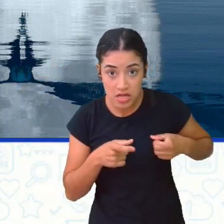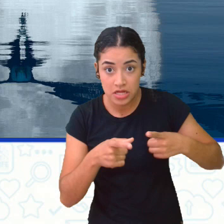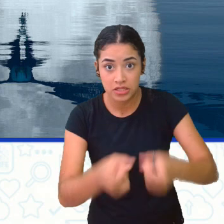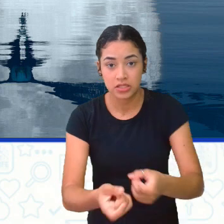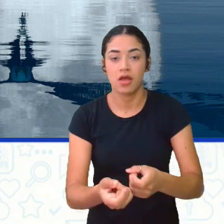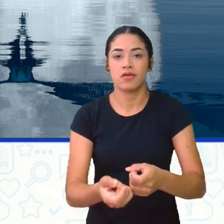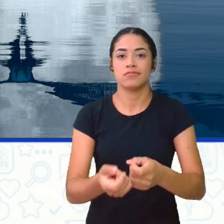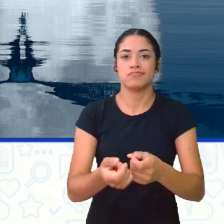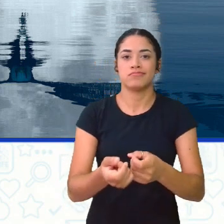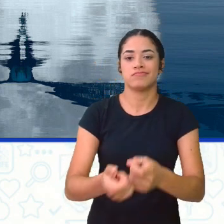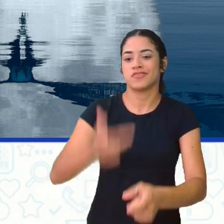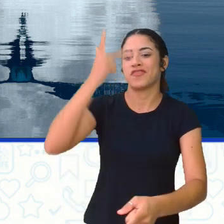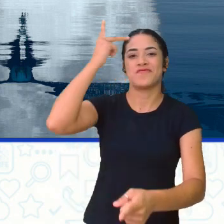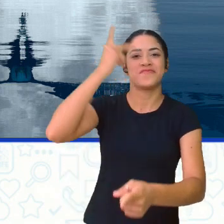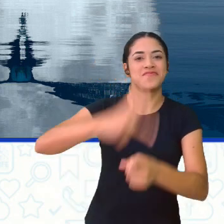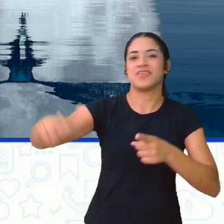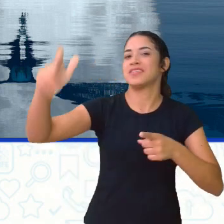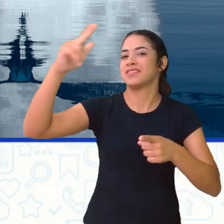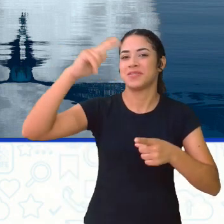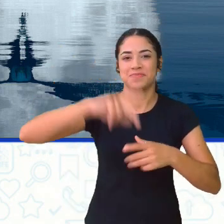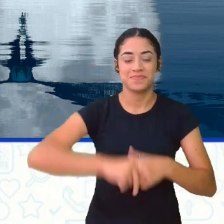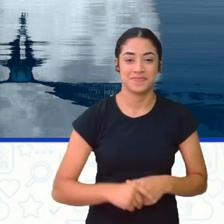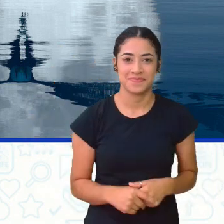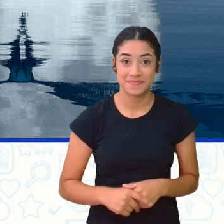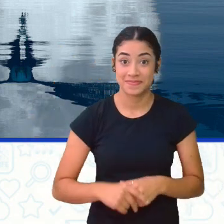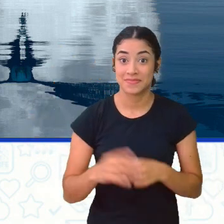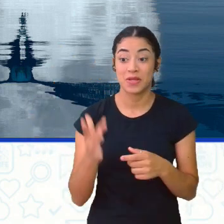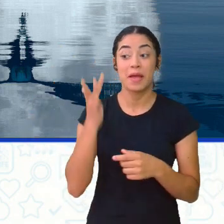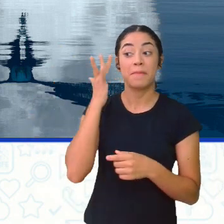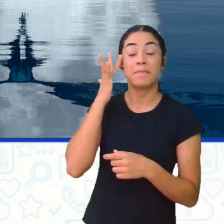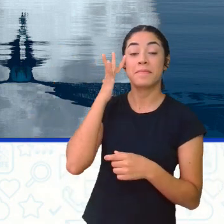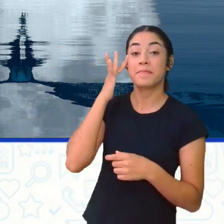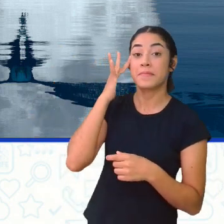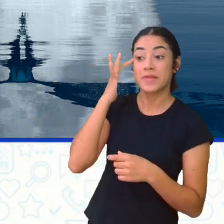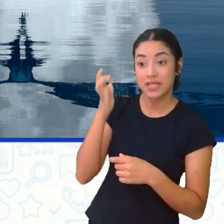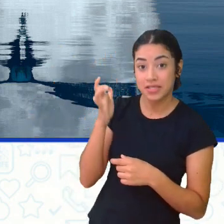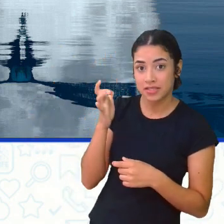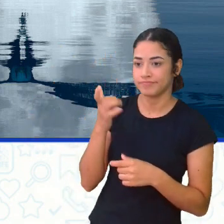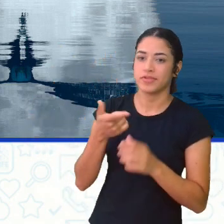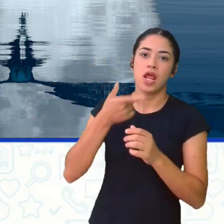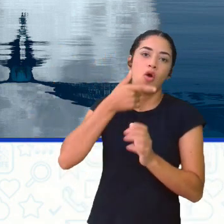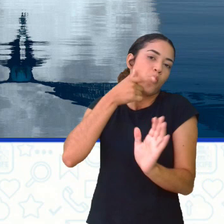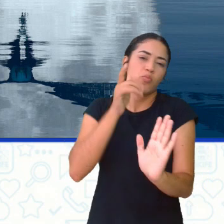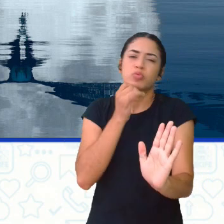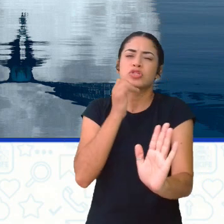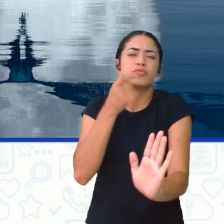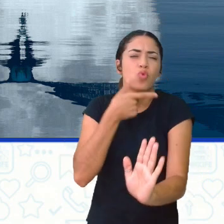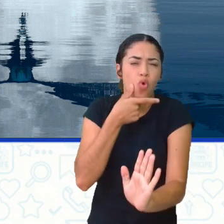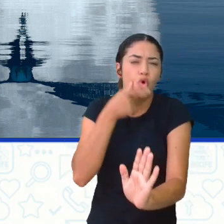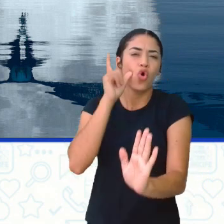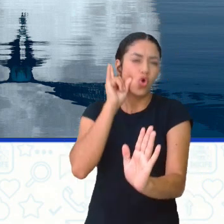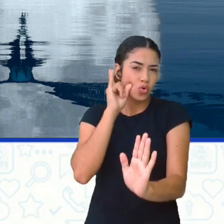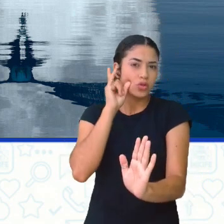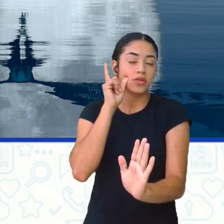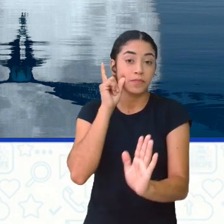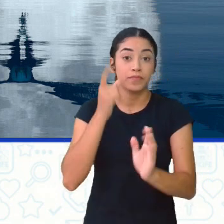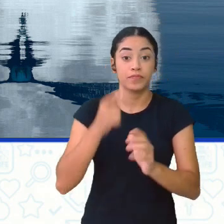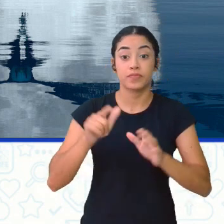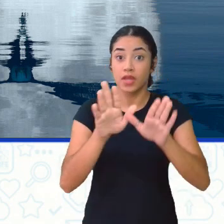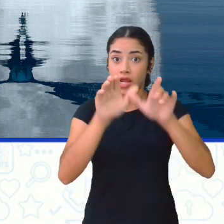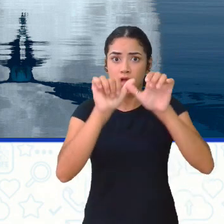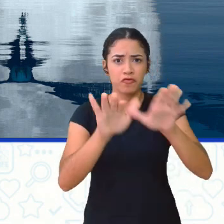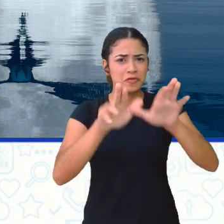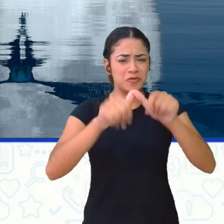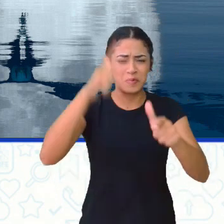para tudo quanto era lado Então, na manhã seguinte, no dia anterior, melhor dizendo, no dia anterior, as aves